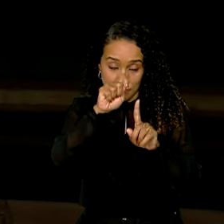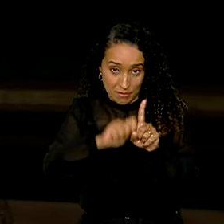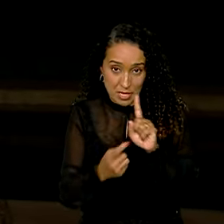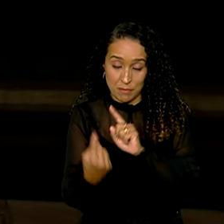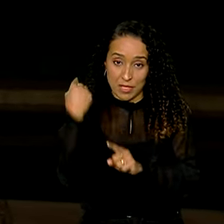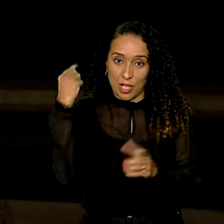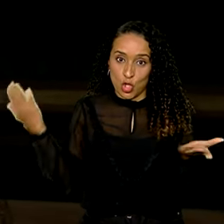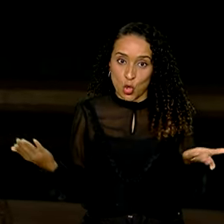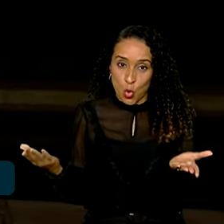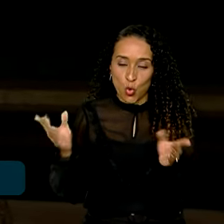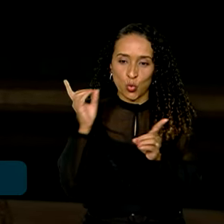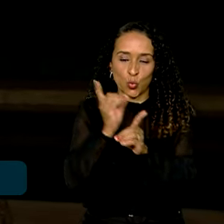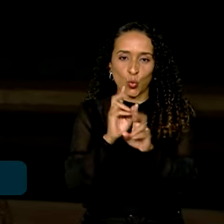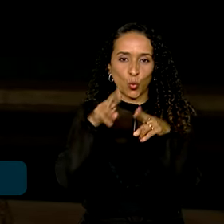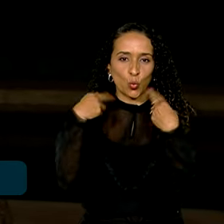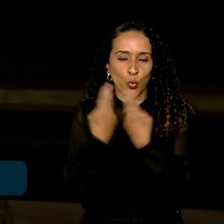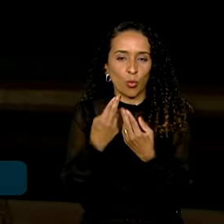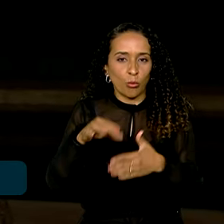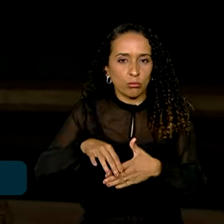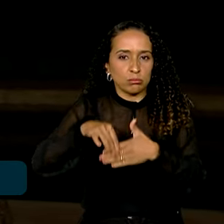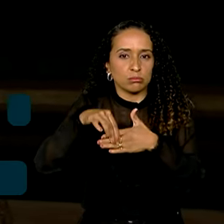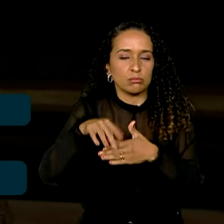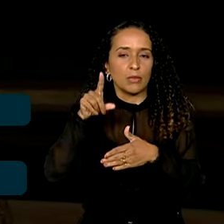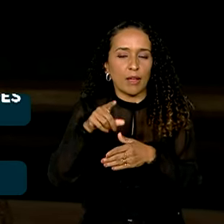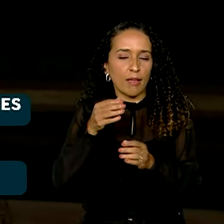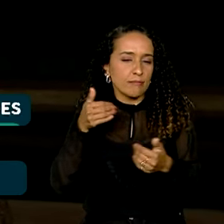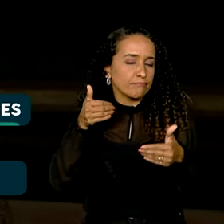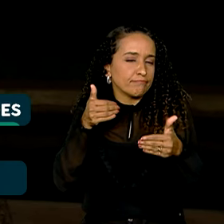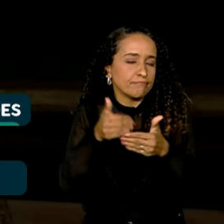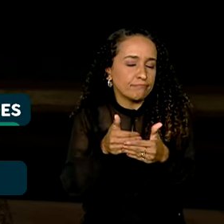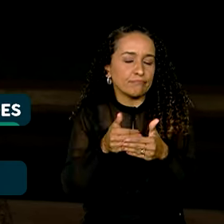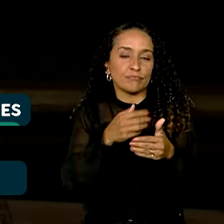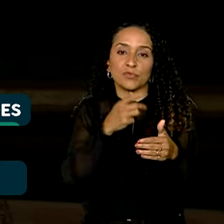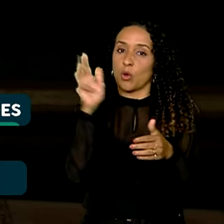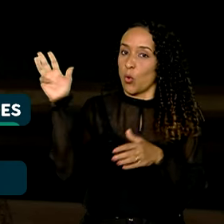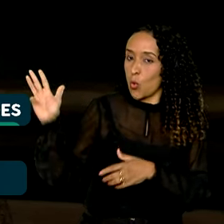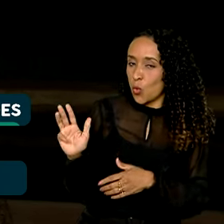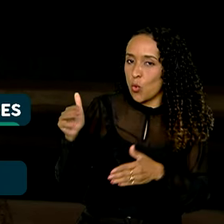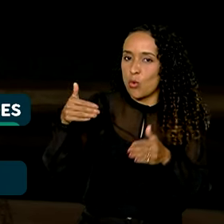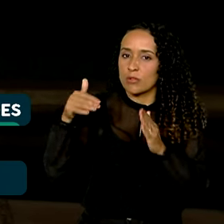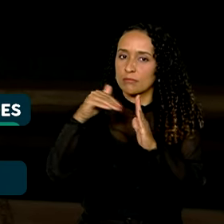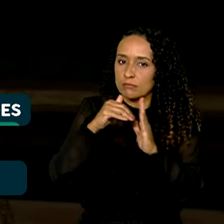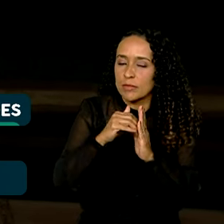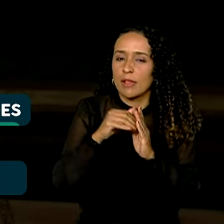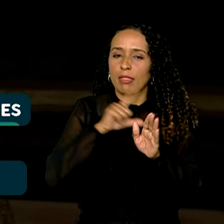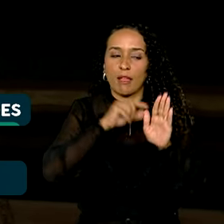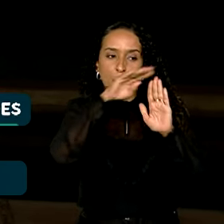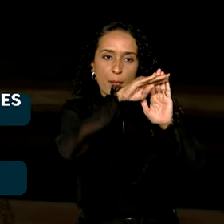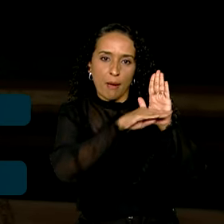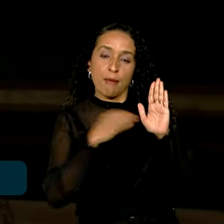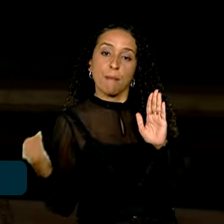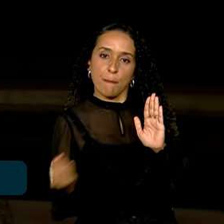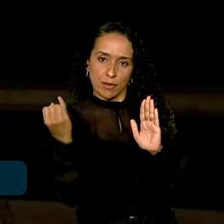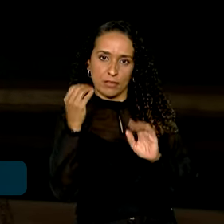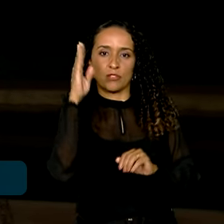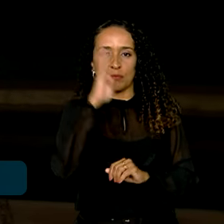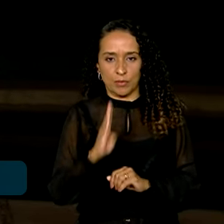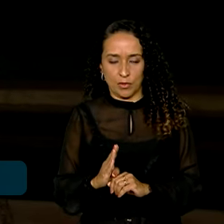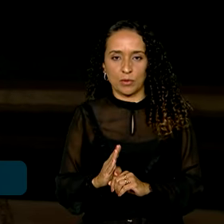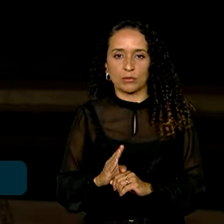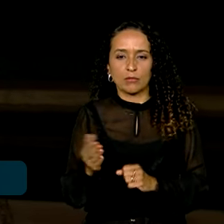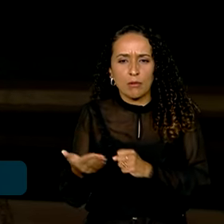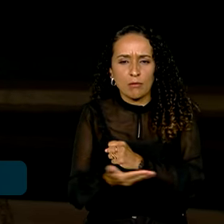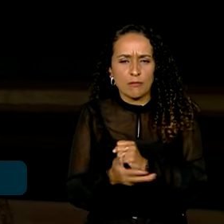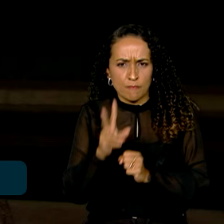com líderes partidários é um gesto de aproximação do presidente Lula com o Senado, que tem pautas importantes para o país. Com a base